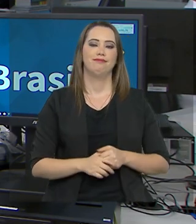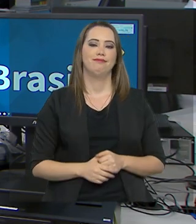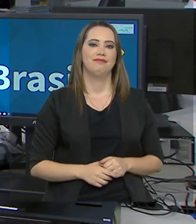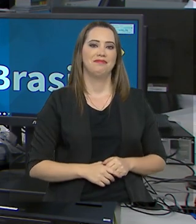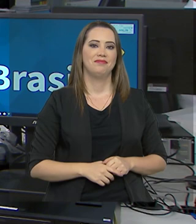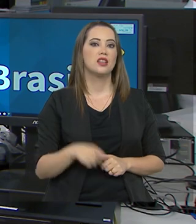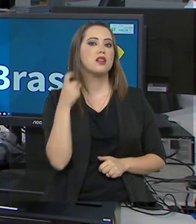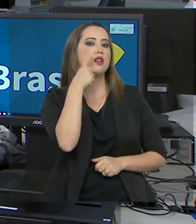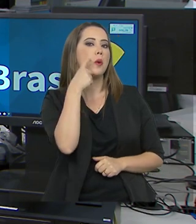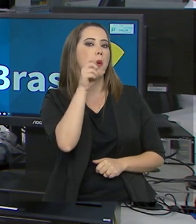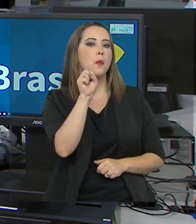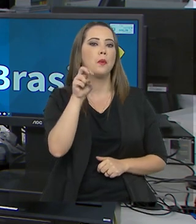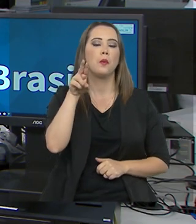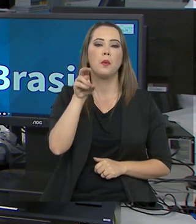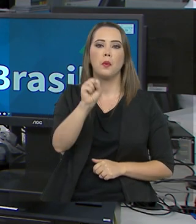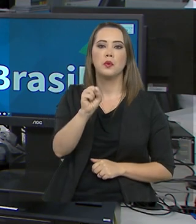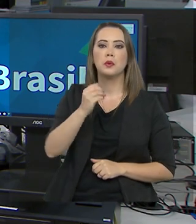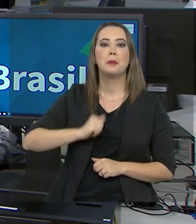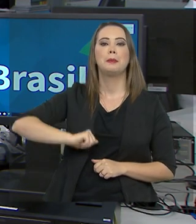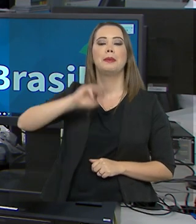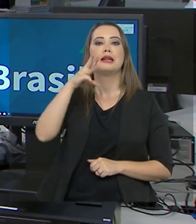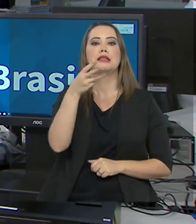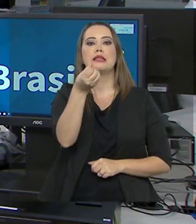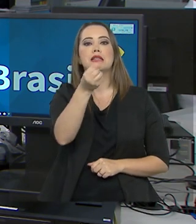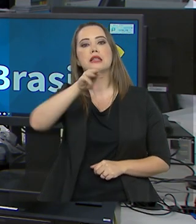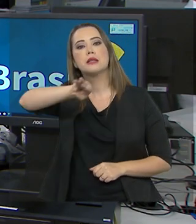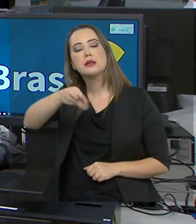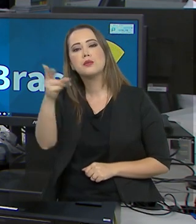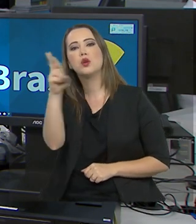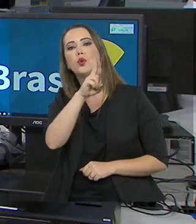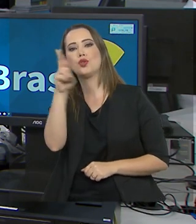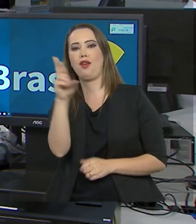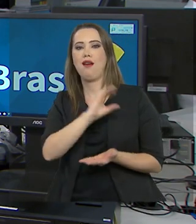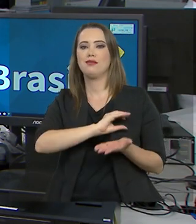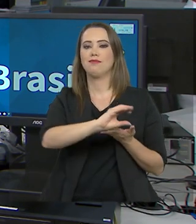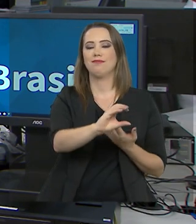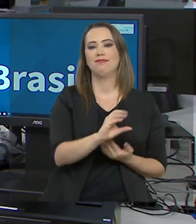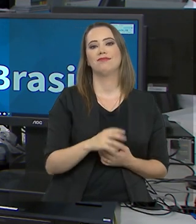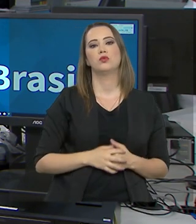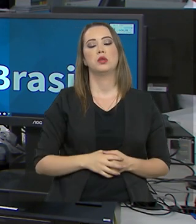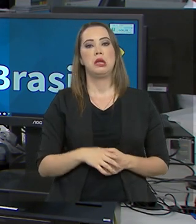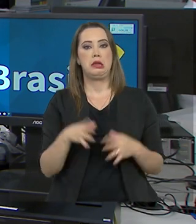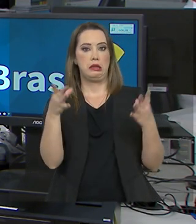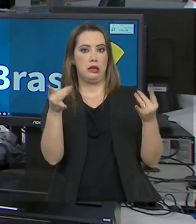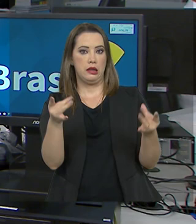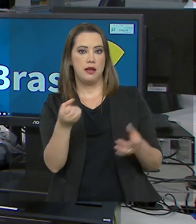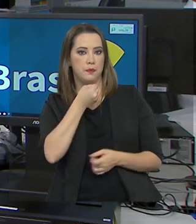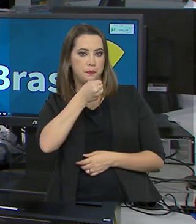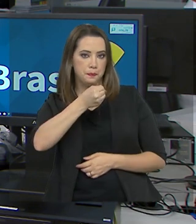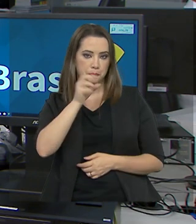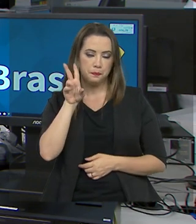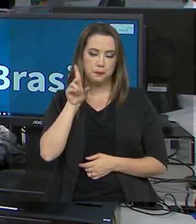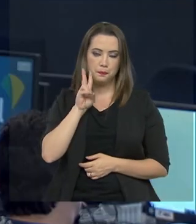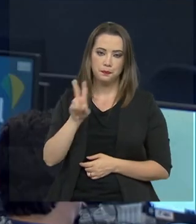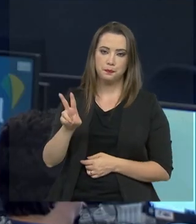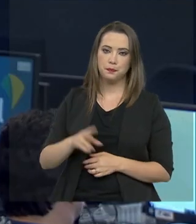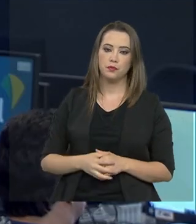odontológico no SUS vai receber um reforço de 36 milhões de reais. Ricardo Ferraz tem os detalhes.